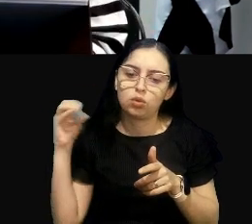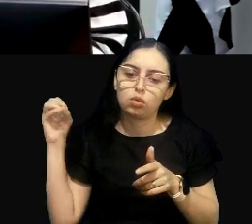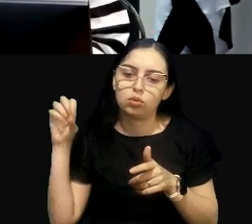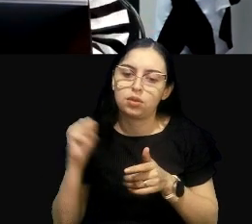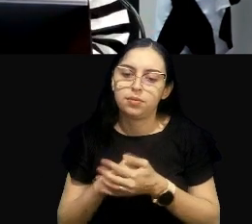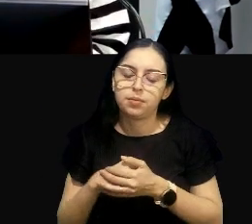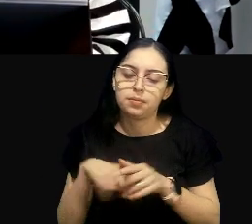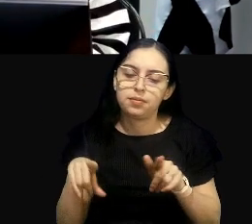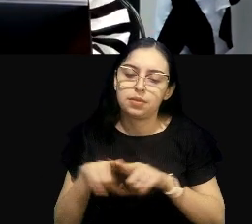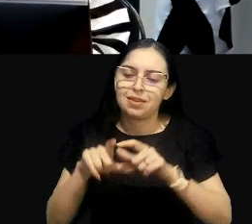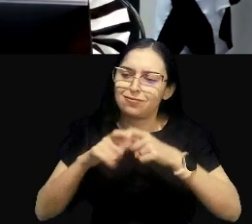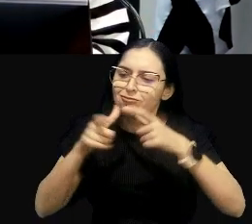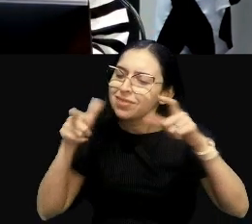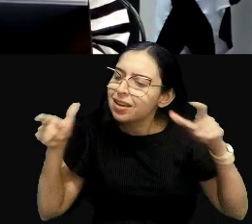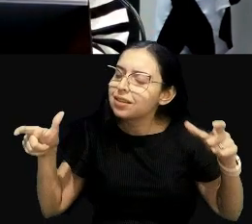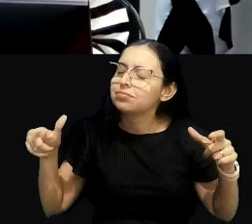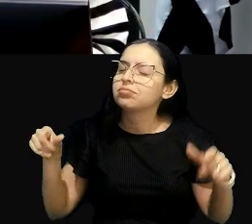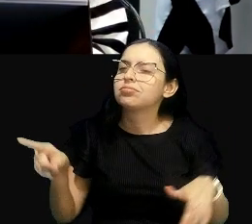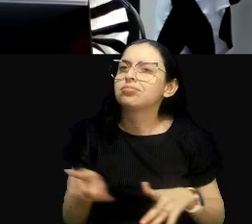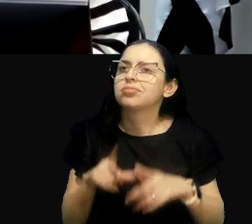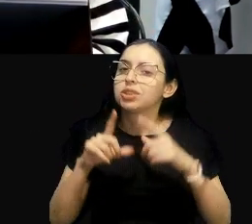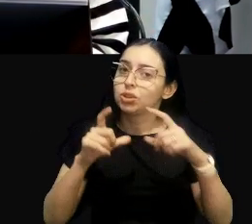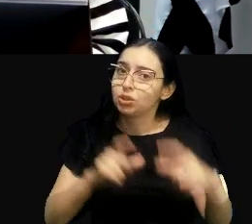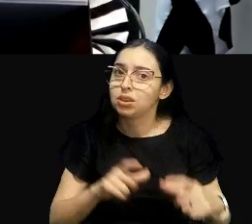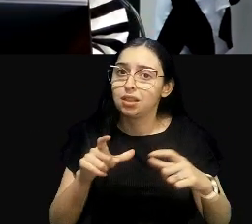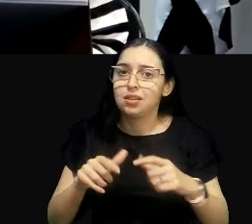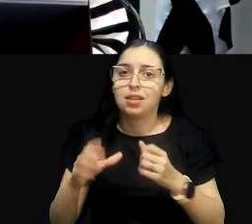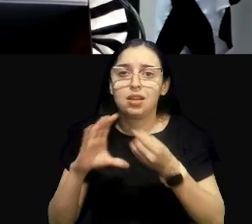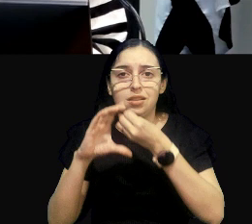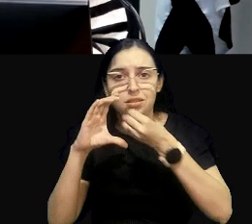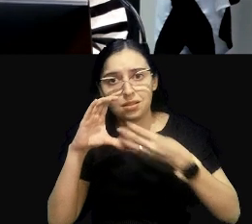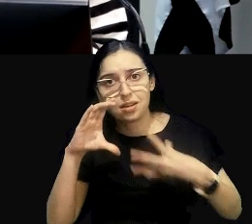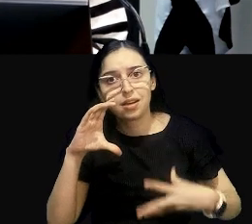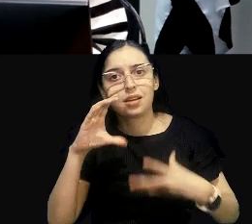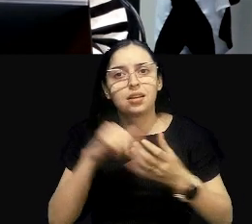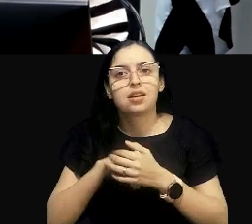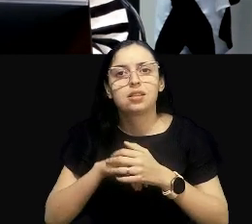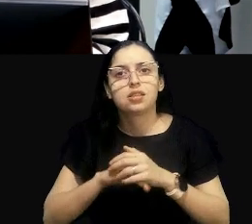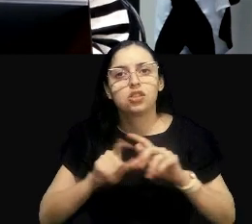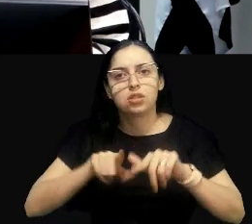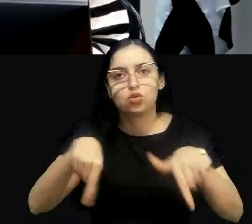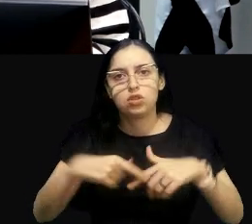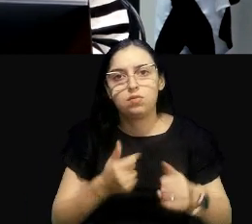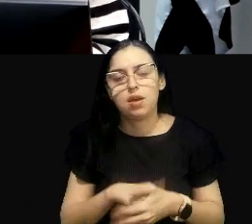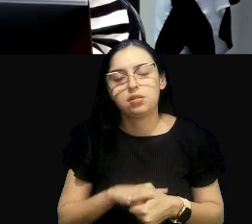né? Porque cada meio ali tem as suas características locais.